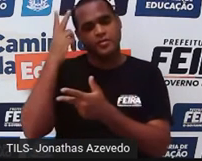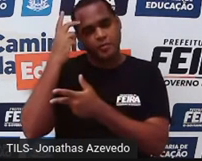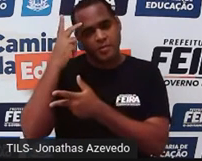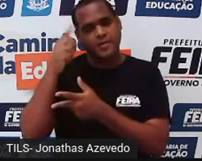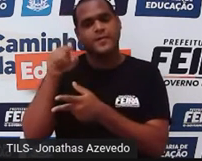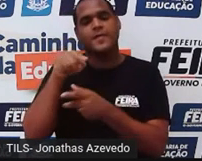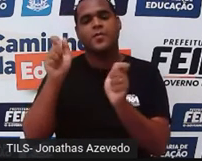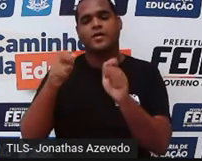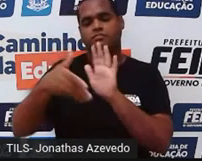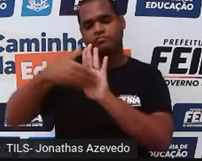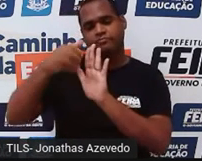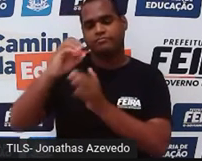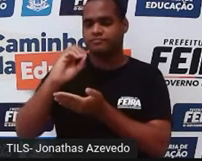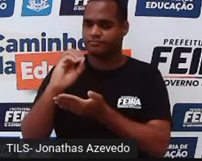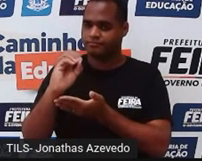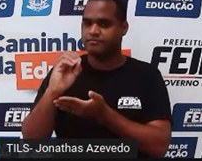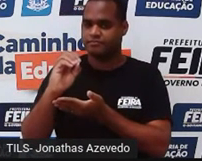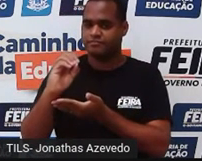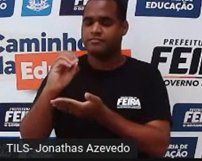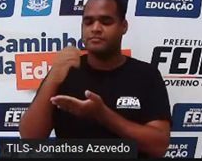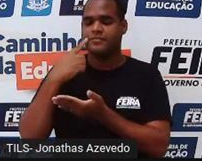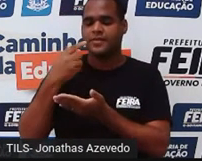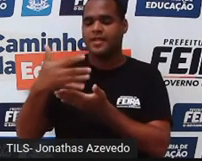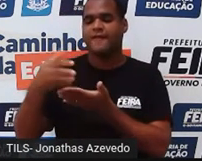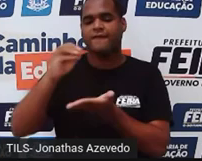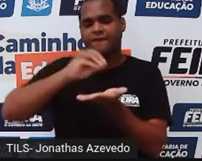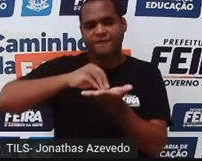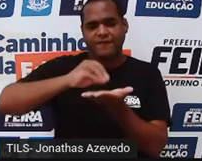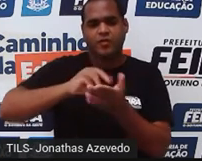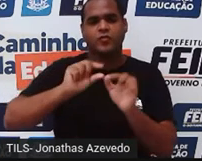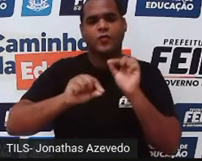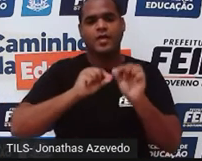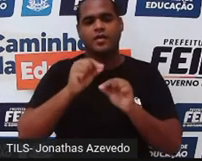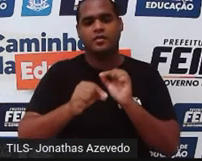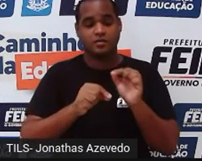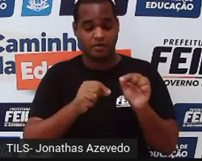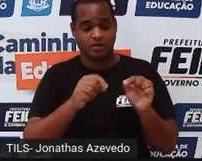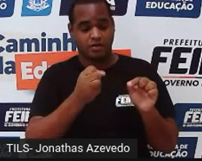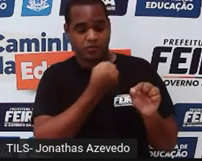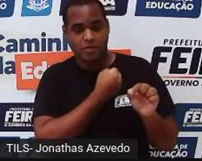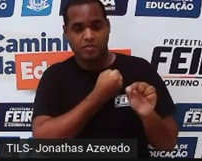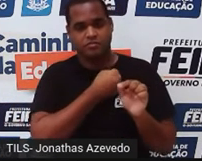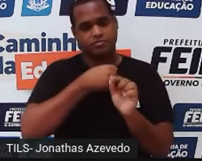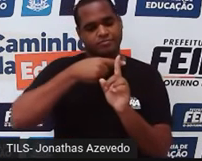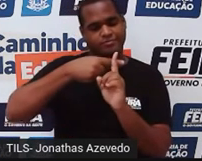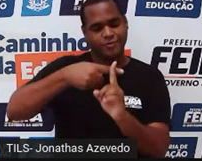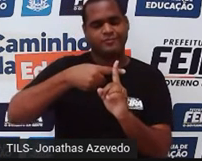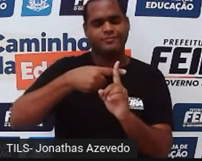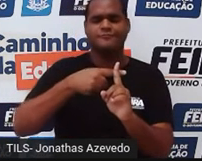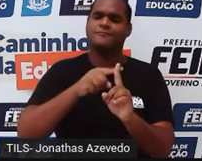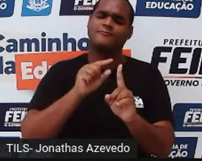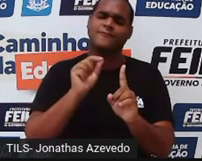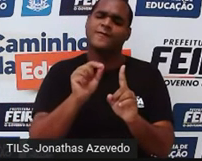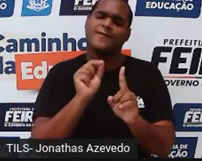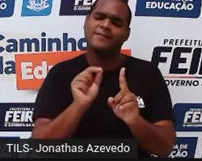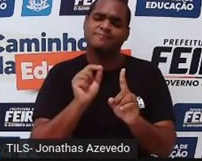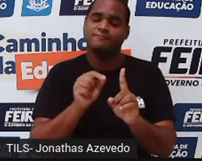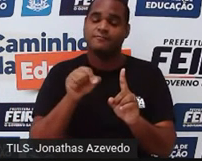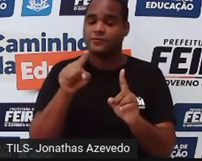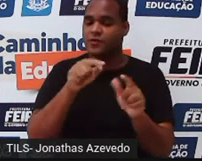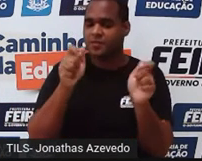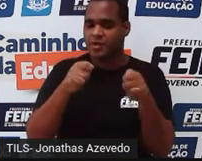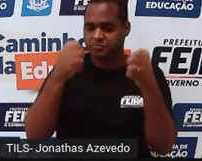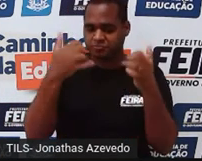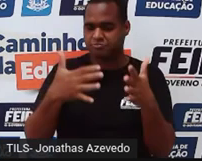quando a gente tira o zero, o que sobra a gente chama de número positivo. Que a gente pode deixar